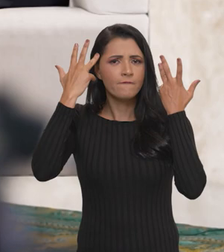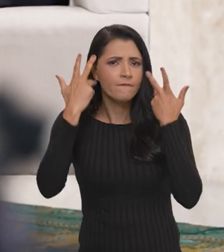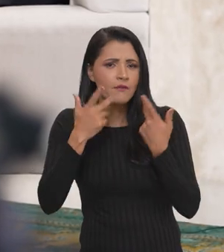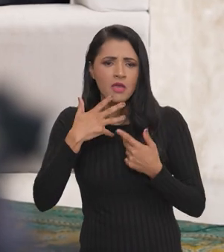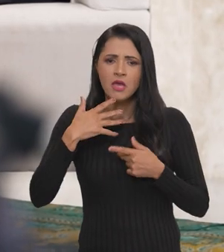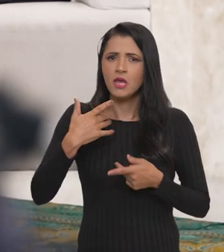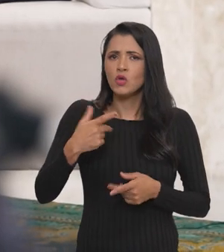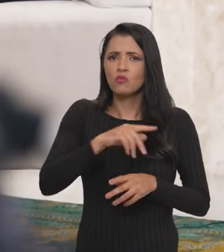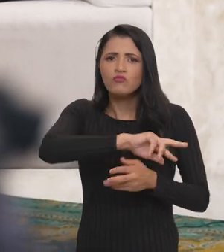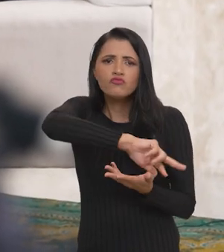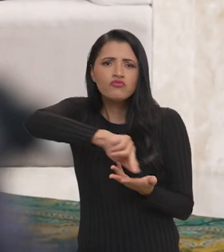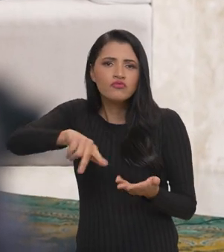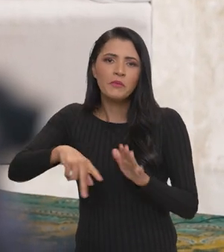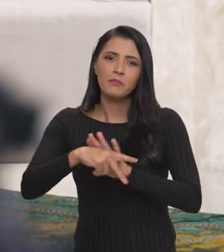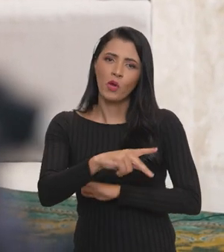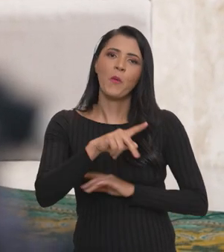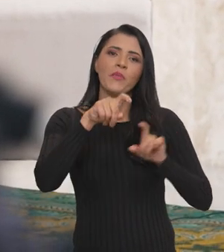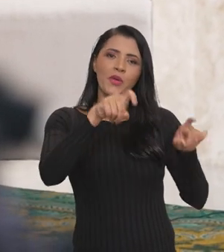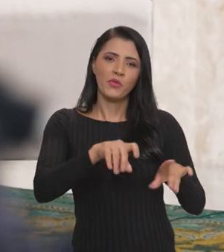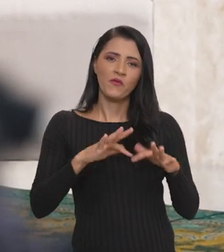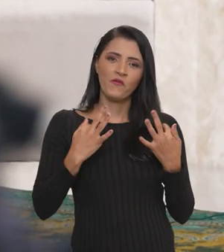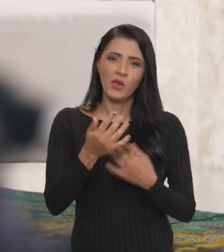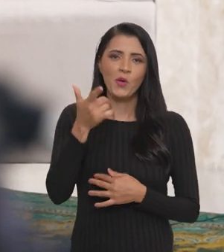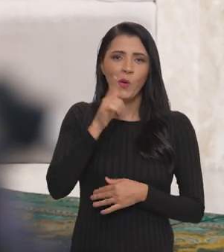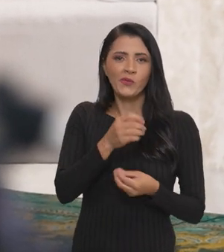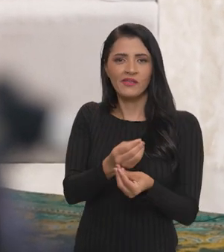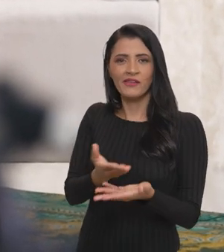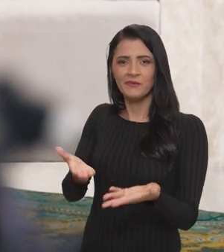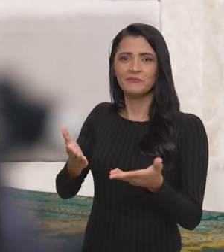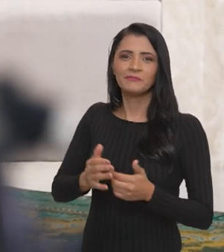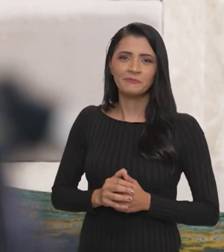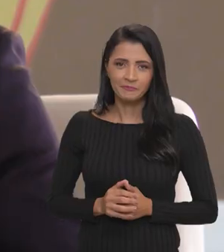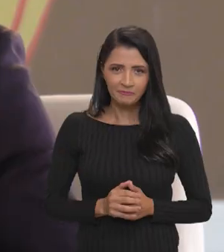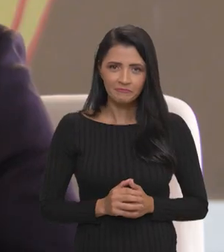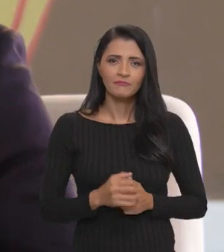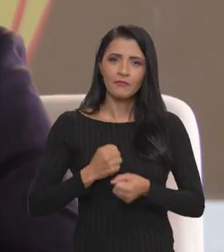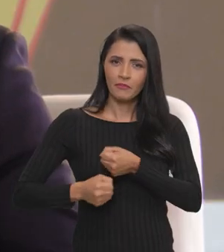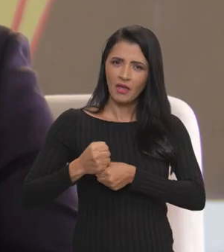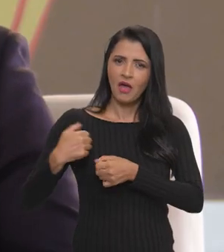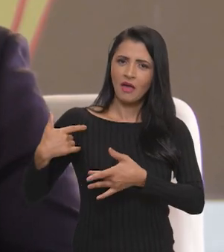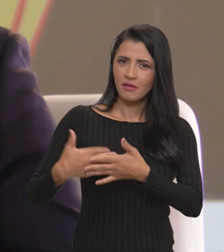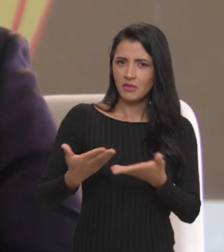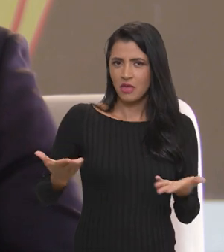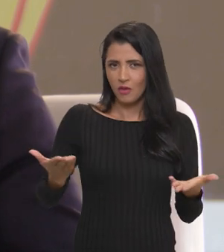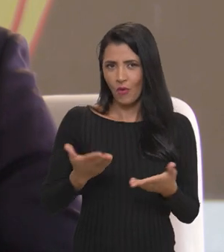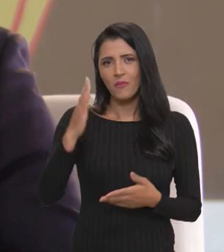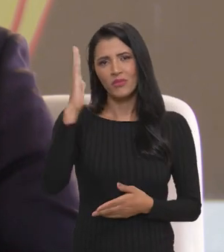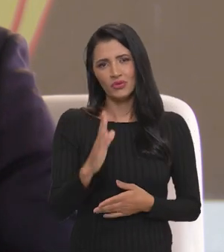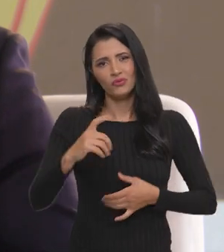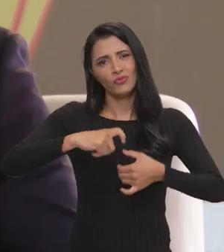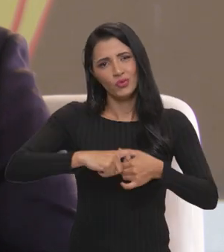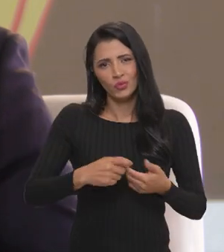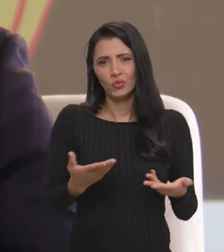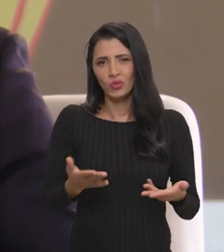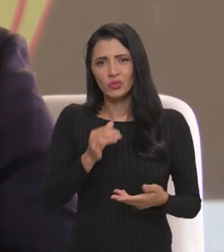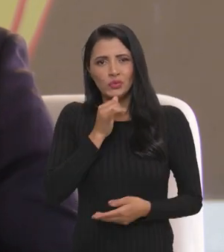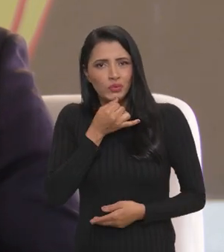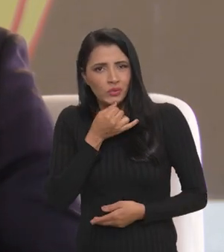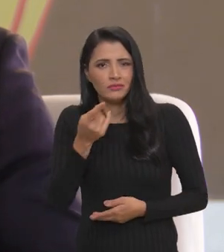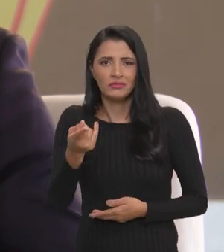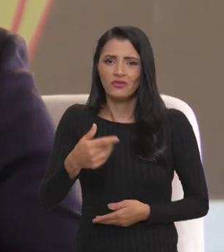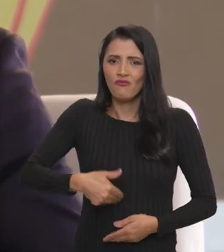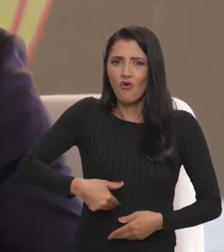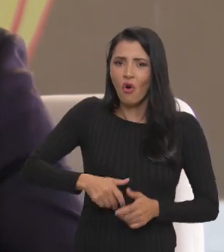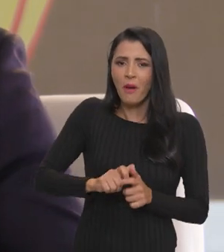natura, frescos, diversificados, que a agricultura familiar do Brasil consegue oferecer. Nos últimos anos, o Brasil voltou, infelizmente, para